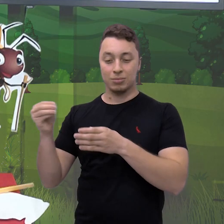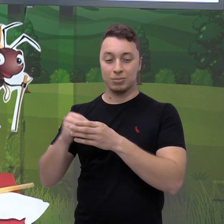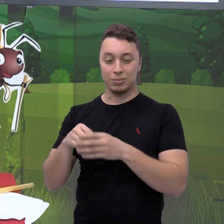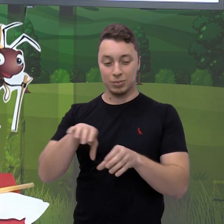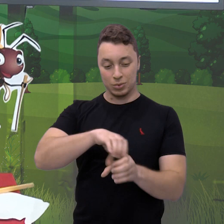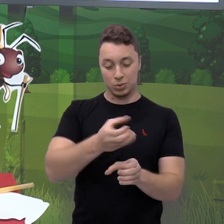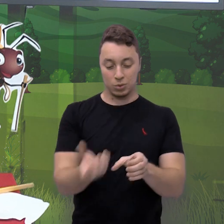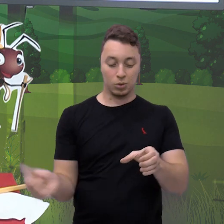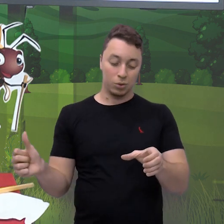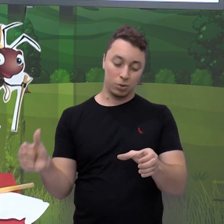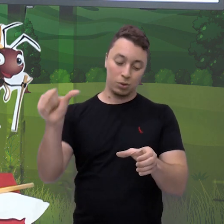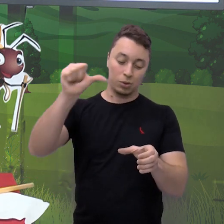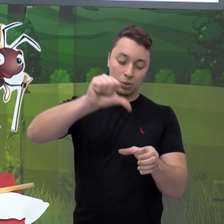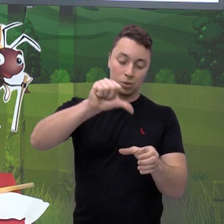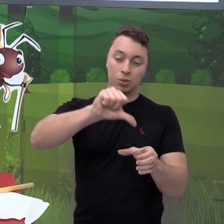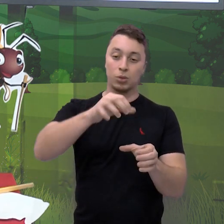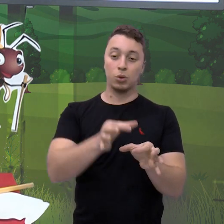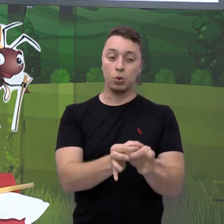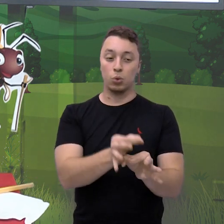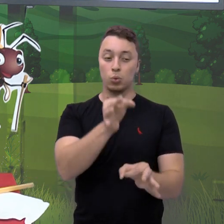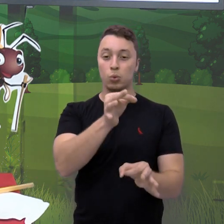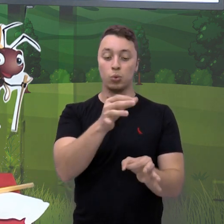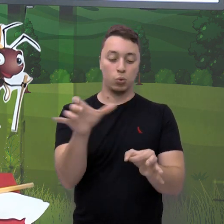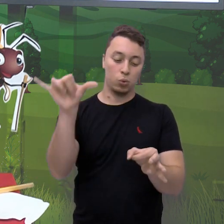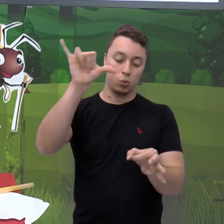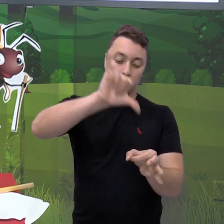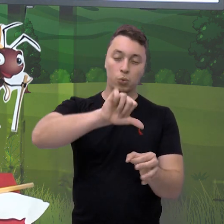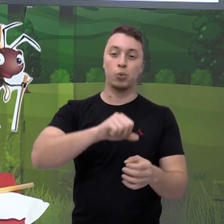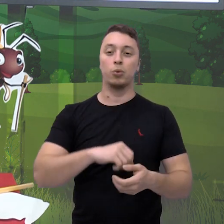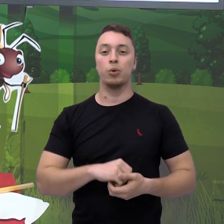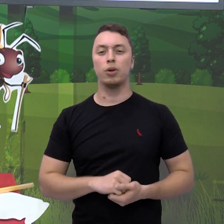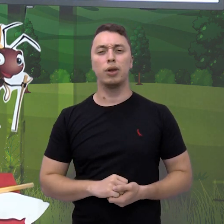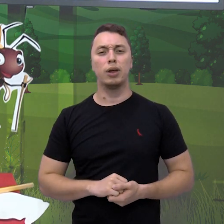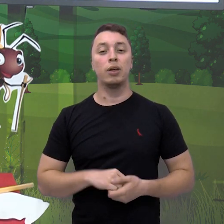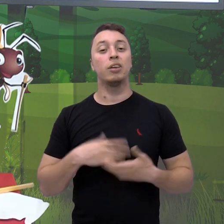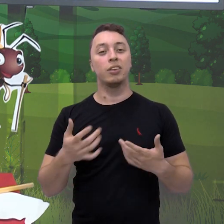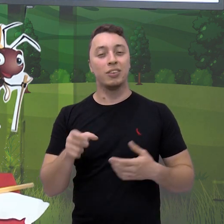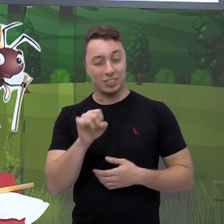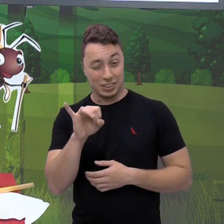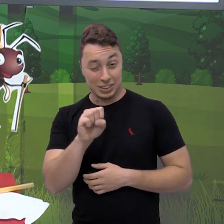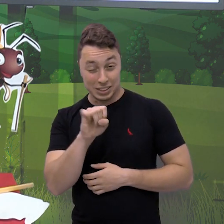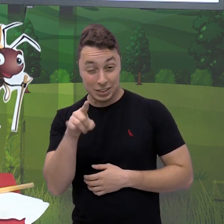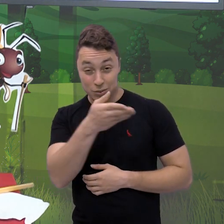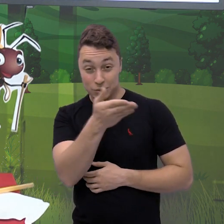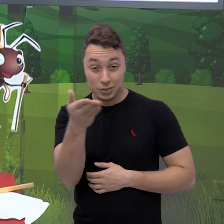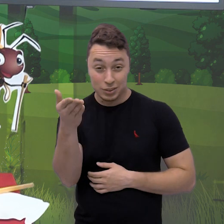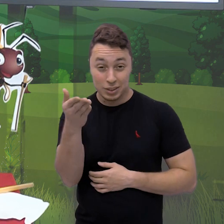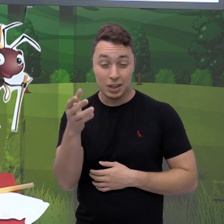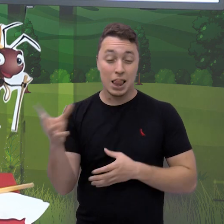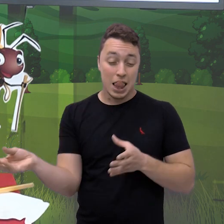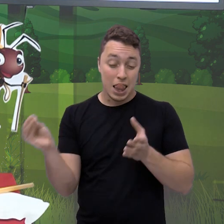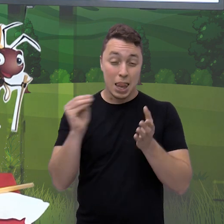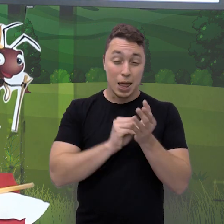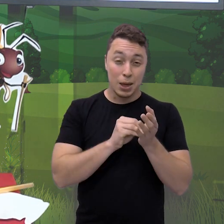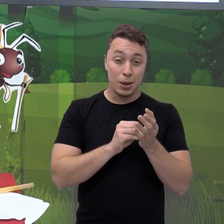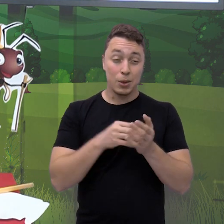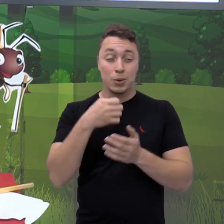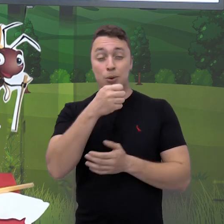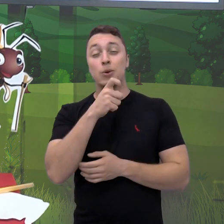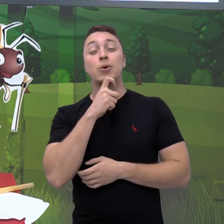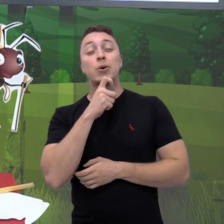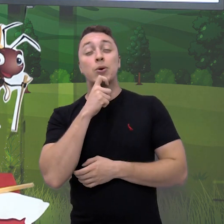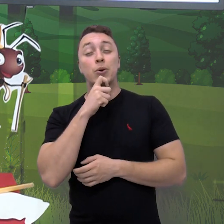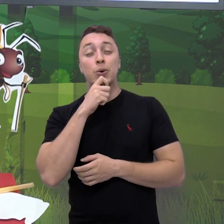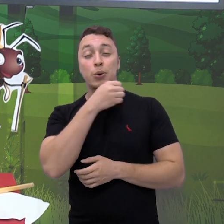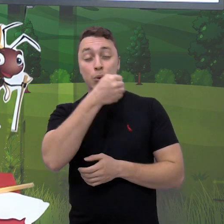Olha, que tal, depois dessa receita gostosa que você fizer do Dudu aí, colocar no congelador lá, quando estiver bem